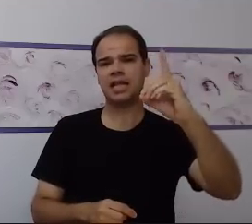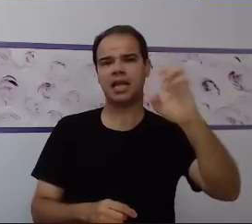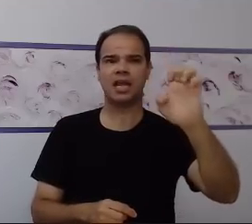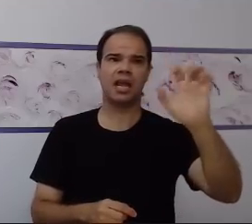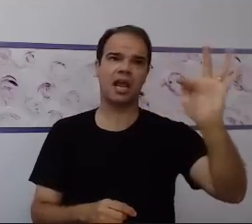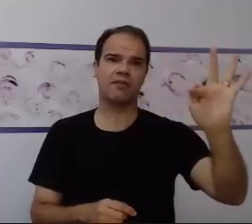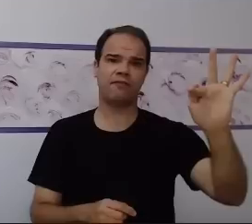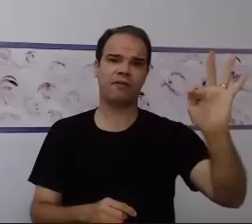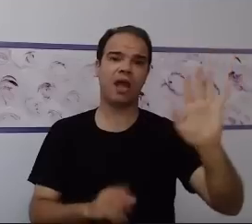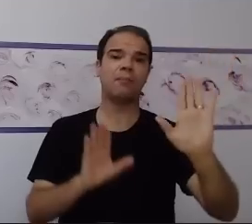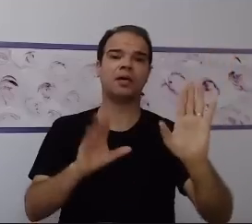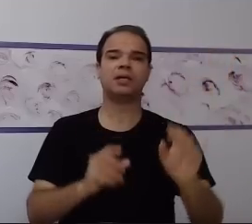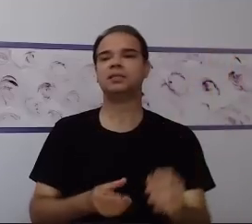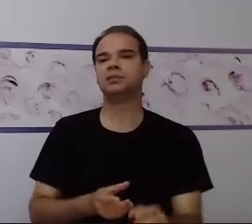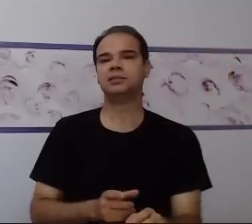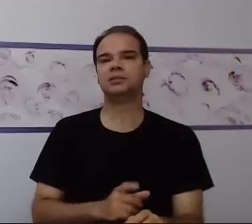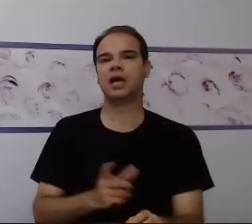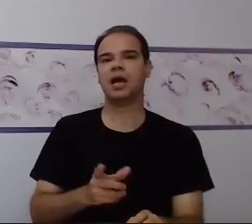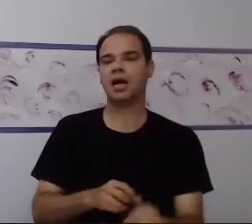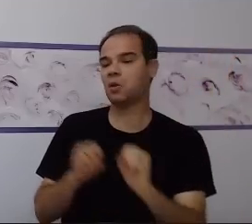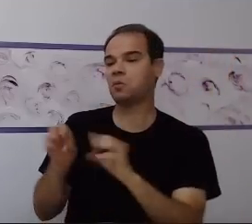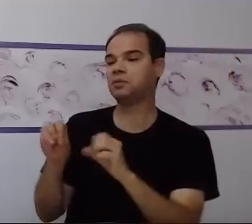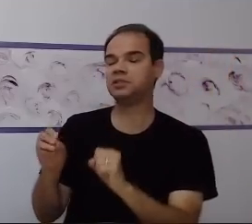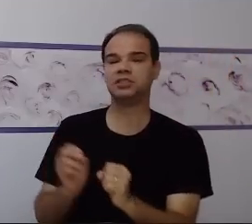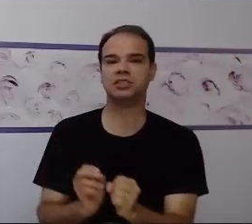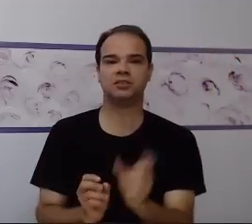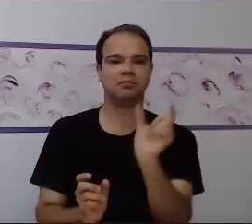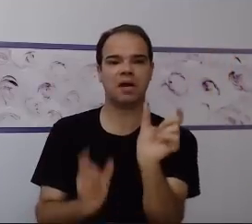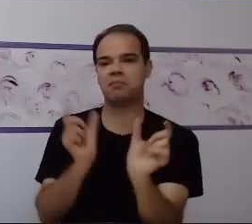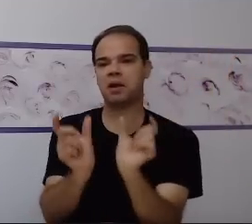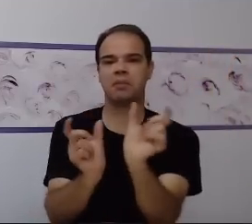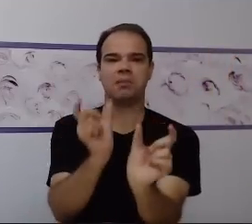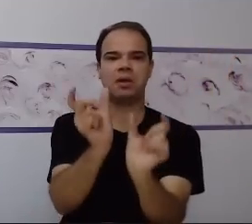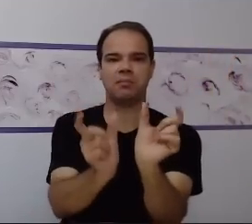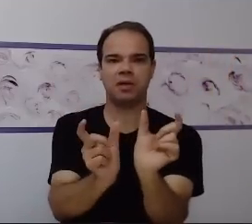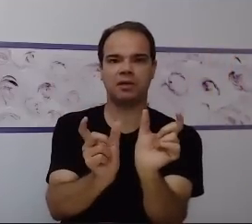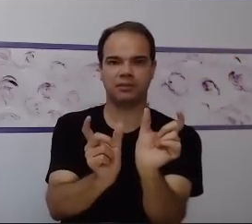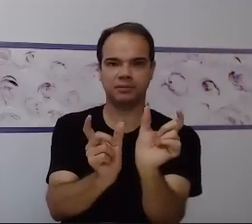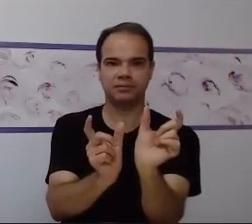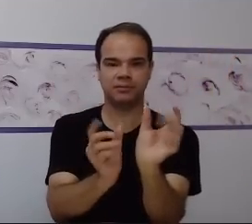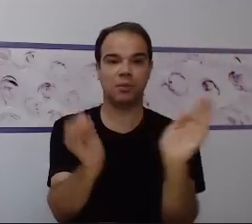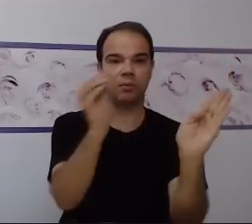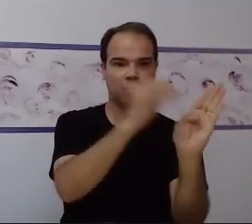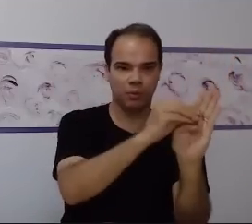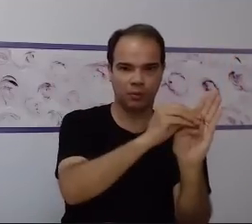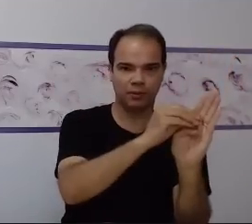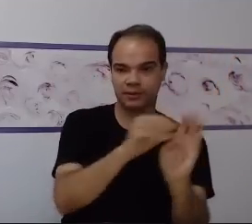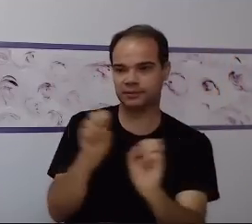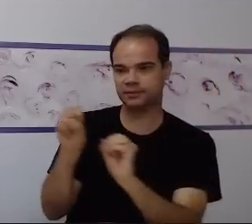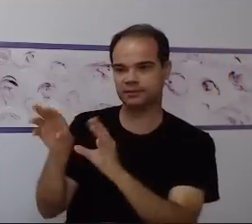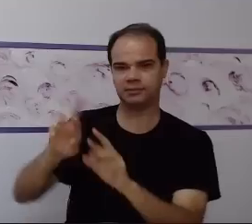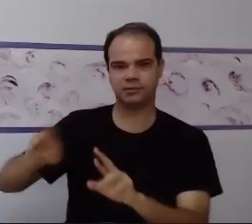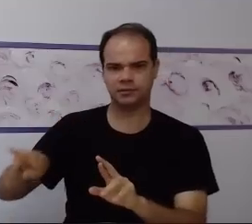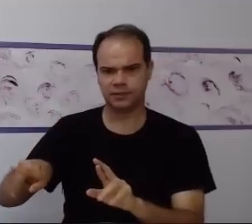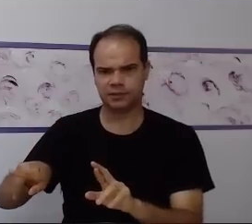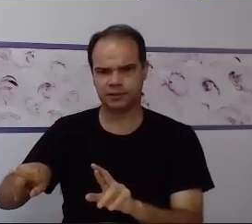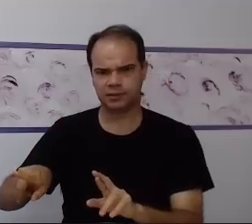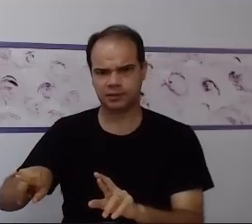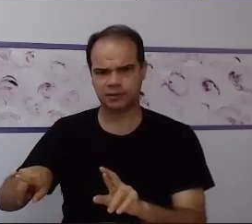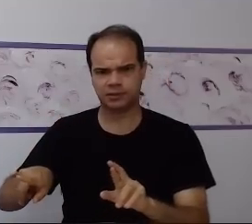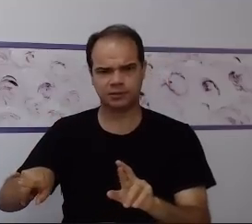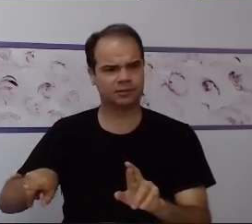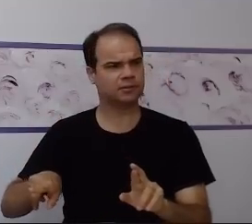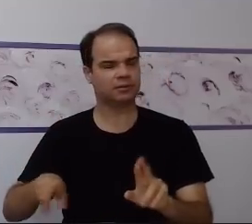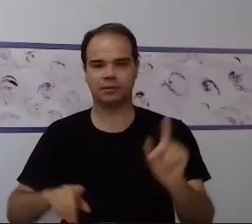a formação de frases. No PEI eu falo uma coisa e na cobrança avaliativa eu falo outra. Então, eu tenho que